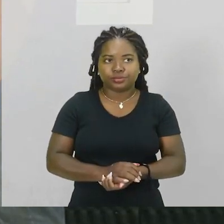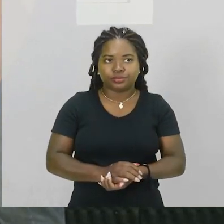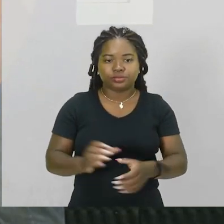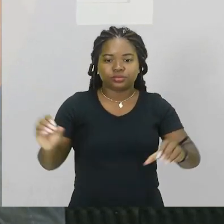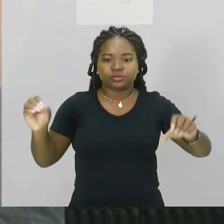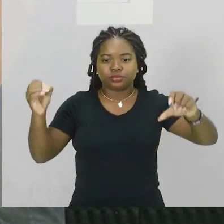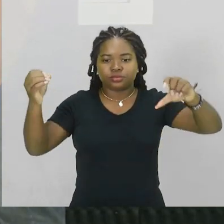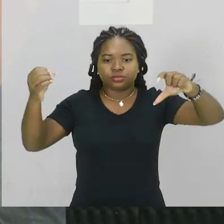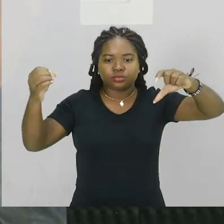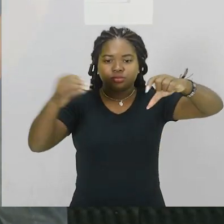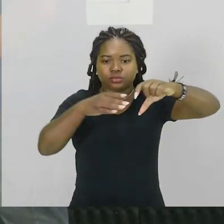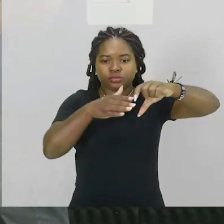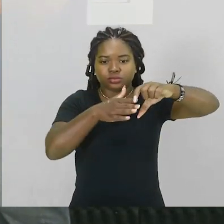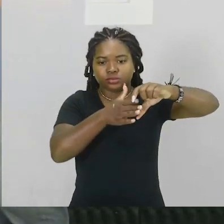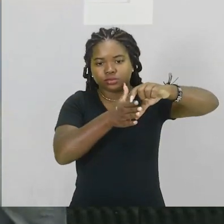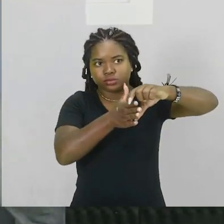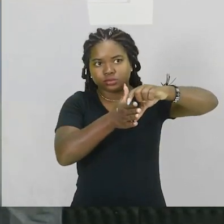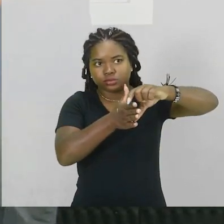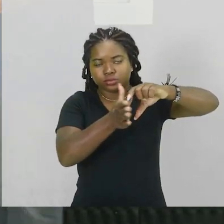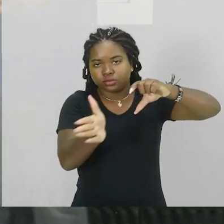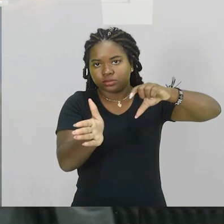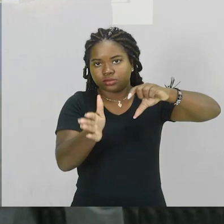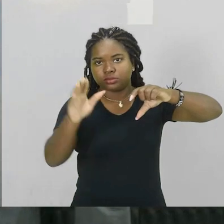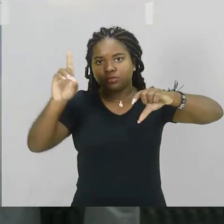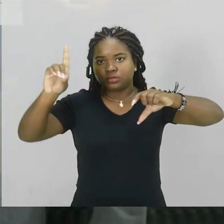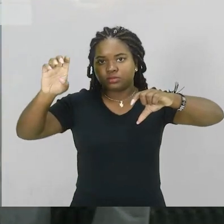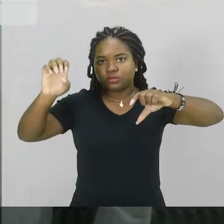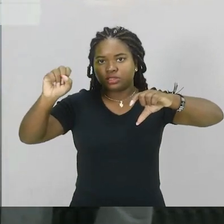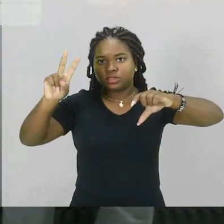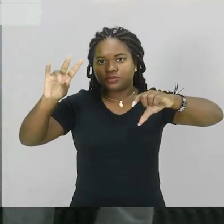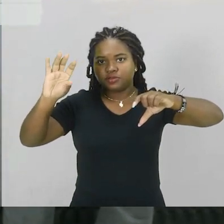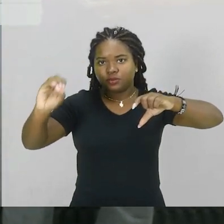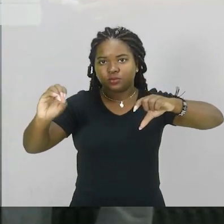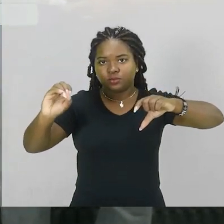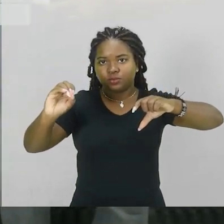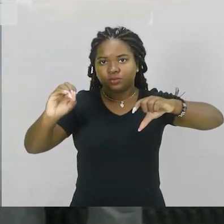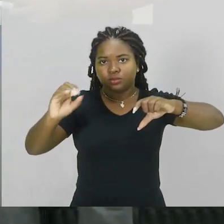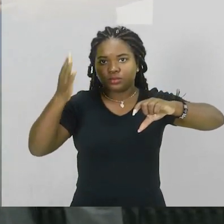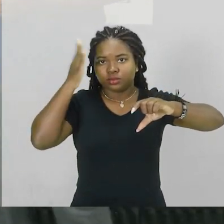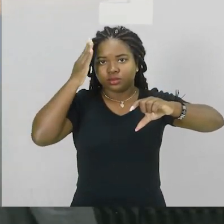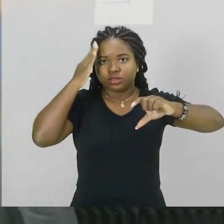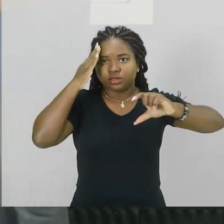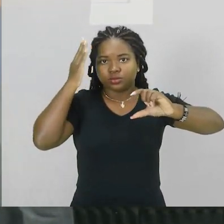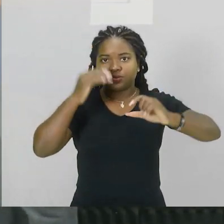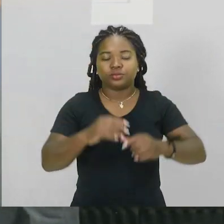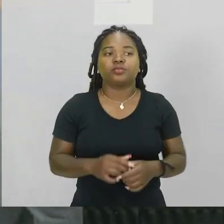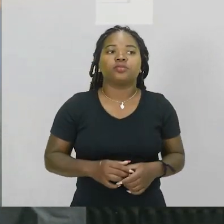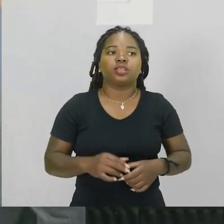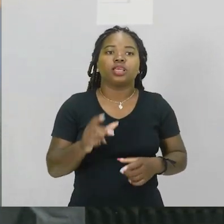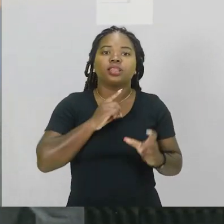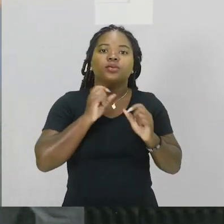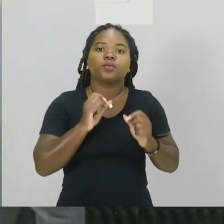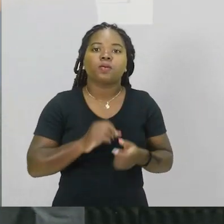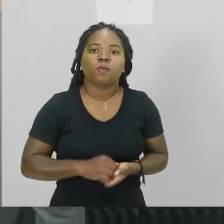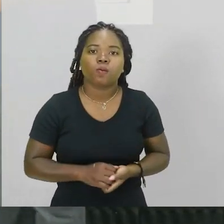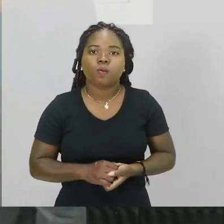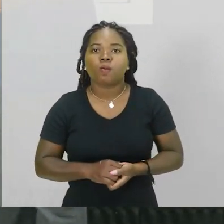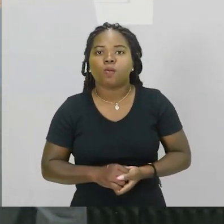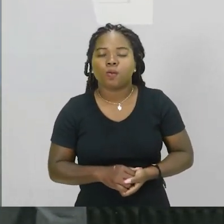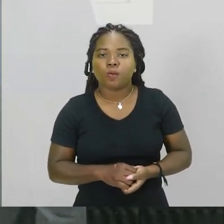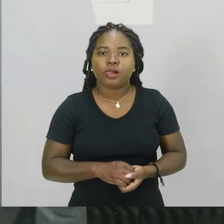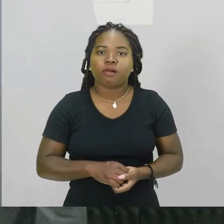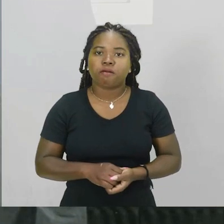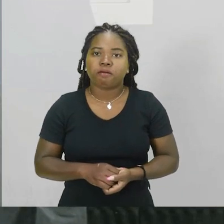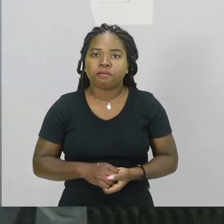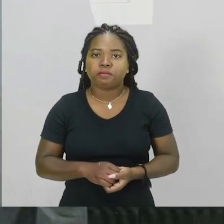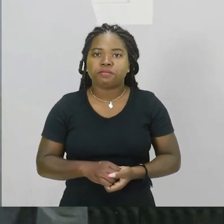faz com que essa luz ela faça um desvio tá ok? então nós temos né? por atravessar